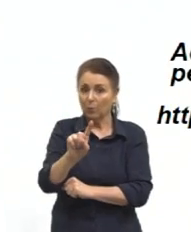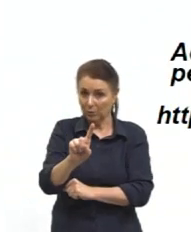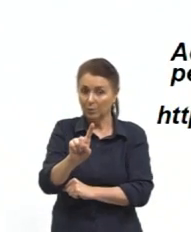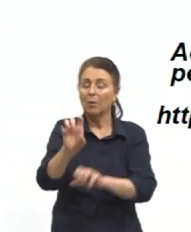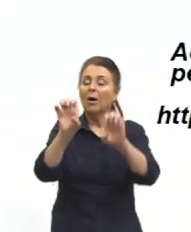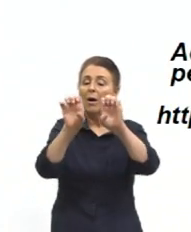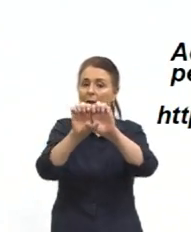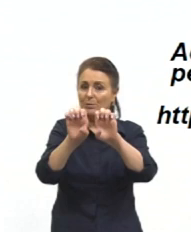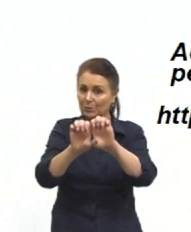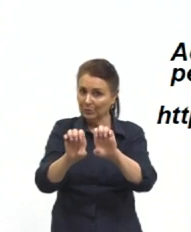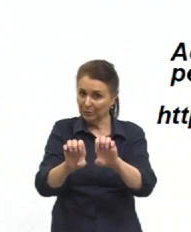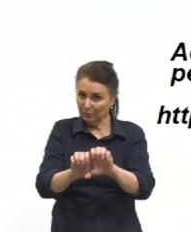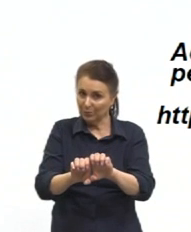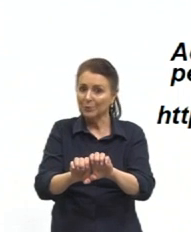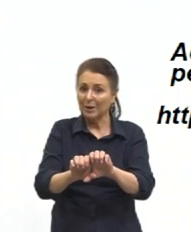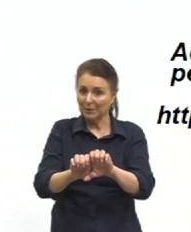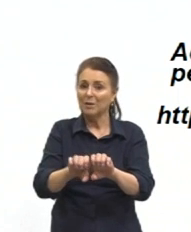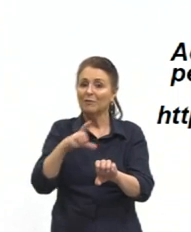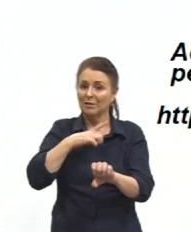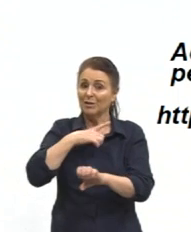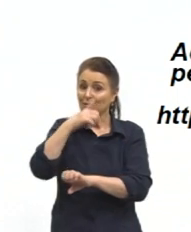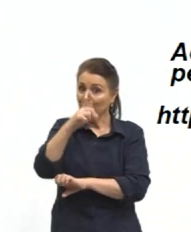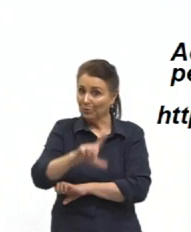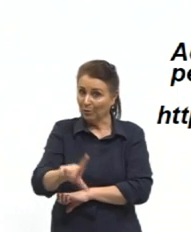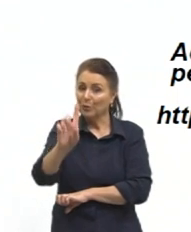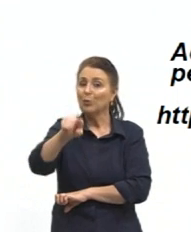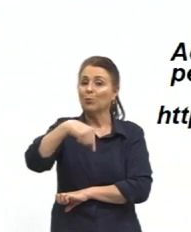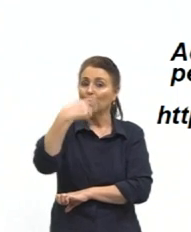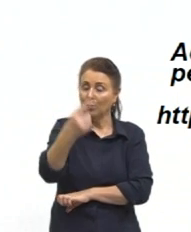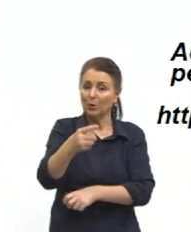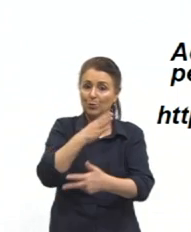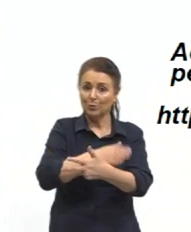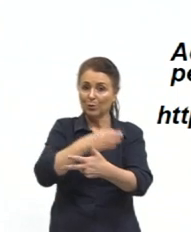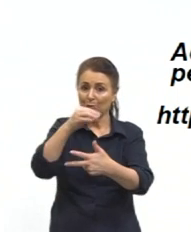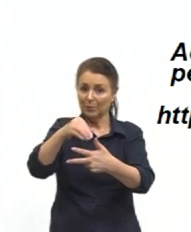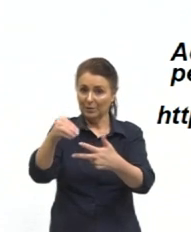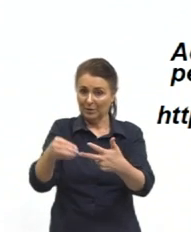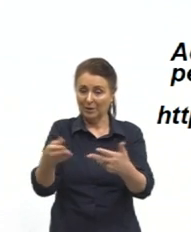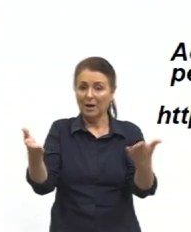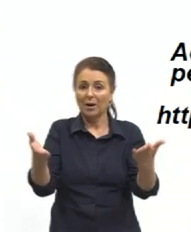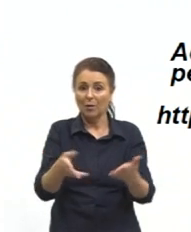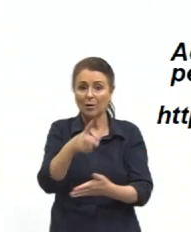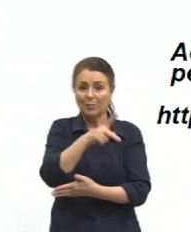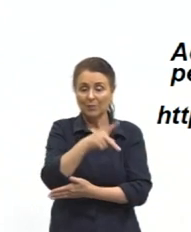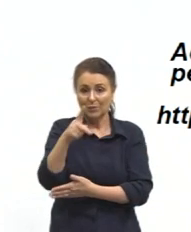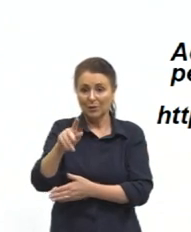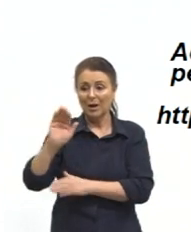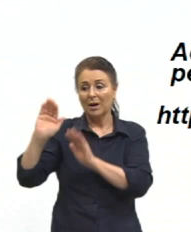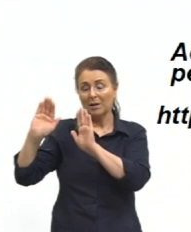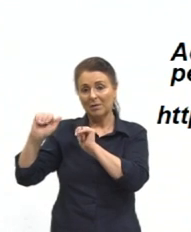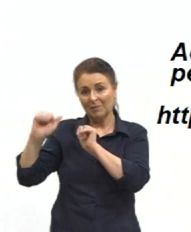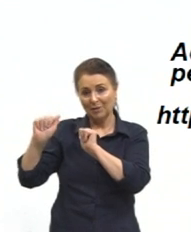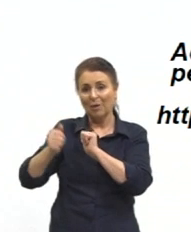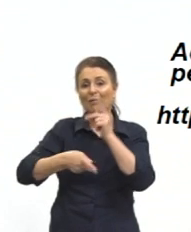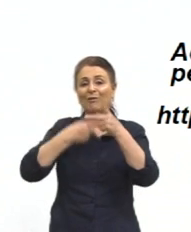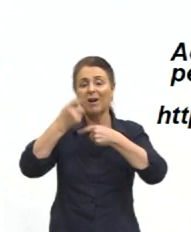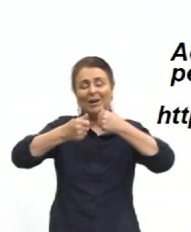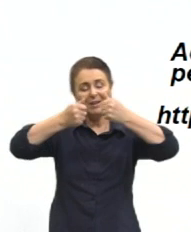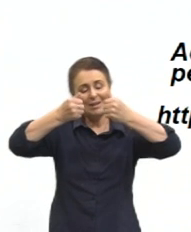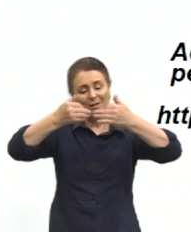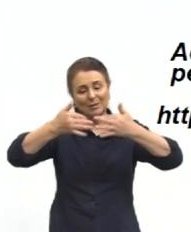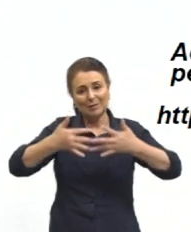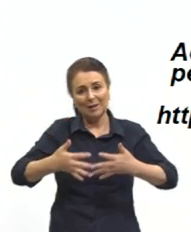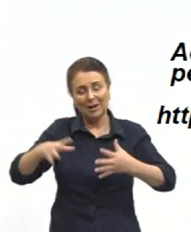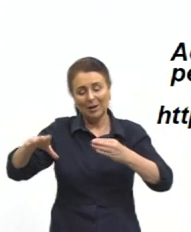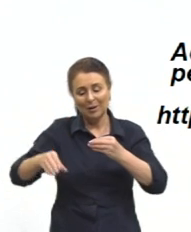próxima edição do pré-Enem. E agora, eu passo a bola para a professora Elisá, para ela complementar isso que a gente precisa.